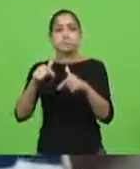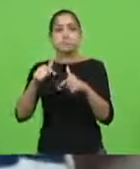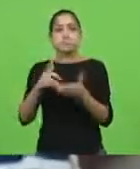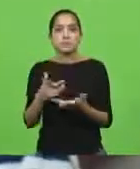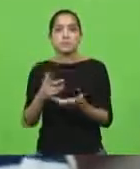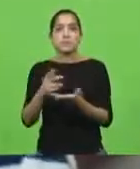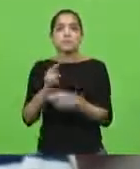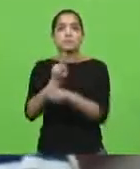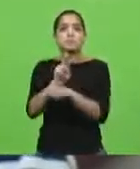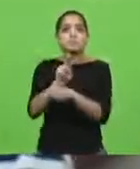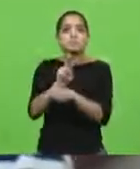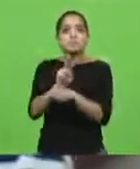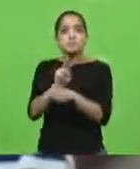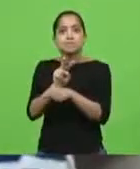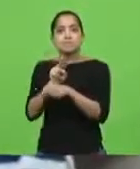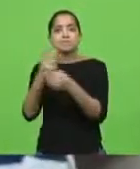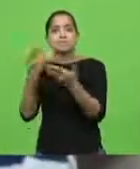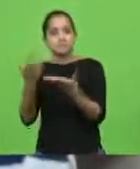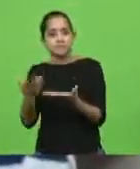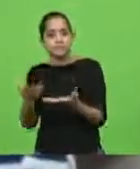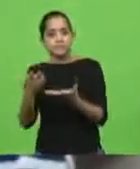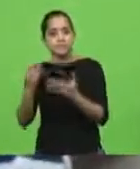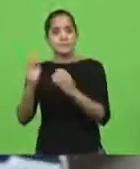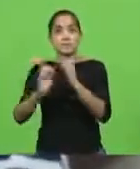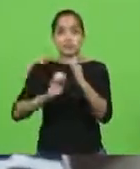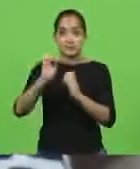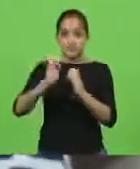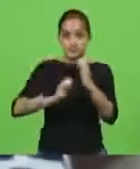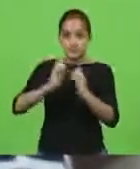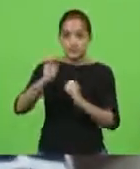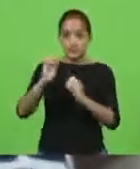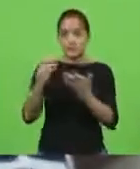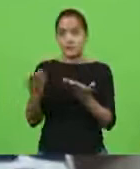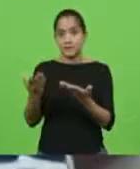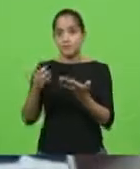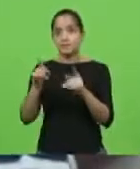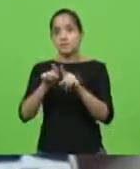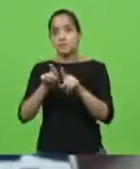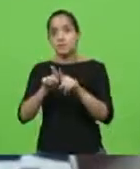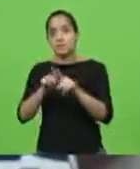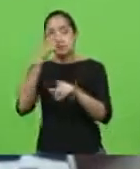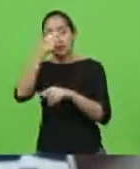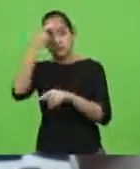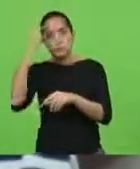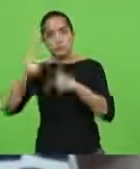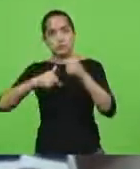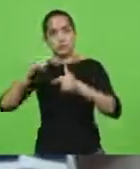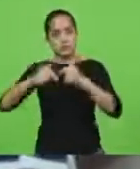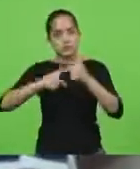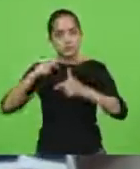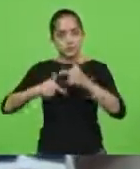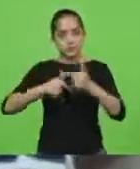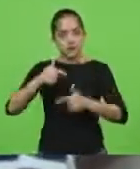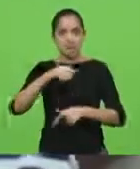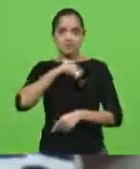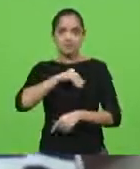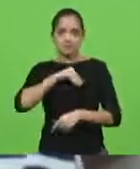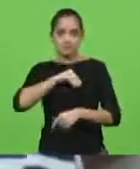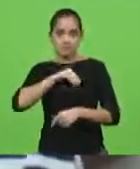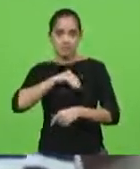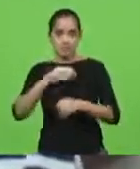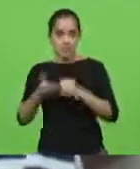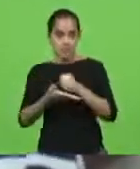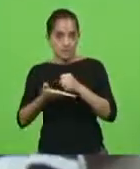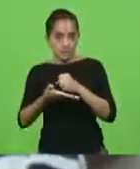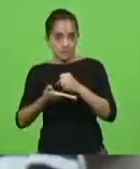empresas e mais que isso, dos nossos trabalhadores. É importante lembrar que o piso salarial catarinense é